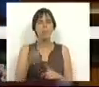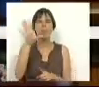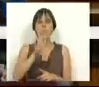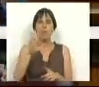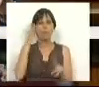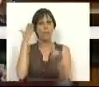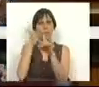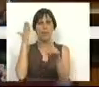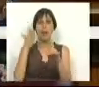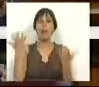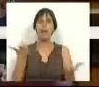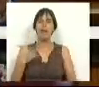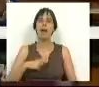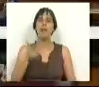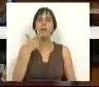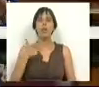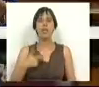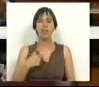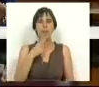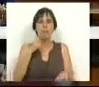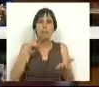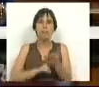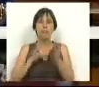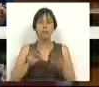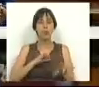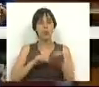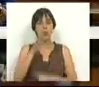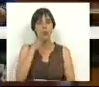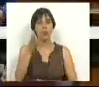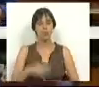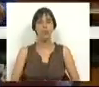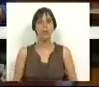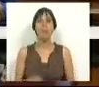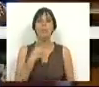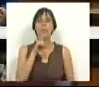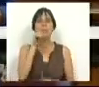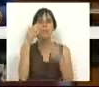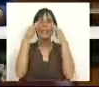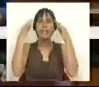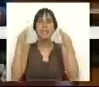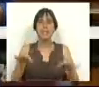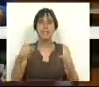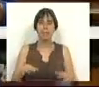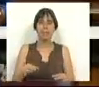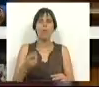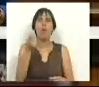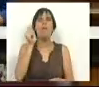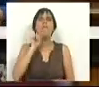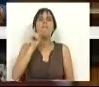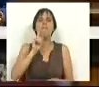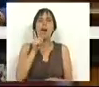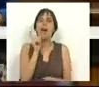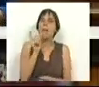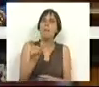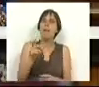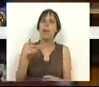muito direta e gostava de uma resposta muito sincera por parte do Sr. Deputado. E a pergunta é tão simples quanto isto, quanto vale a